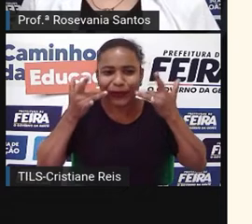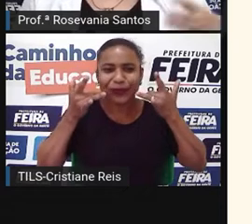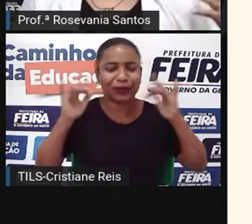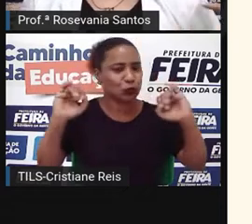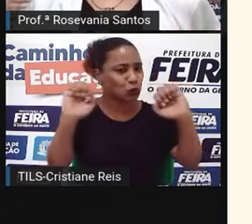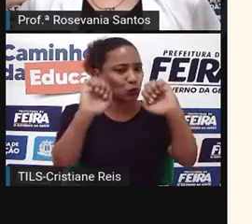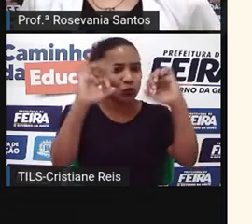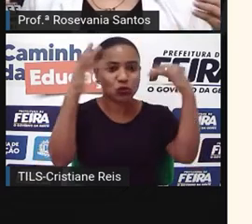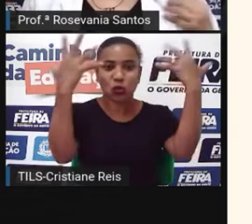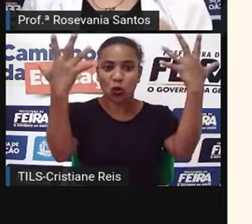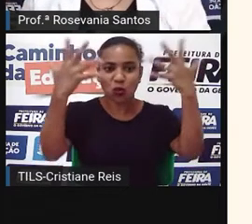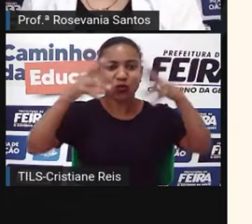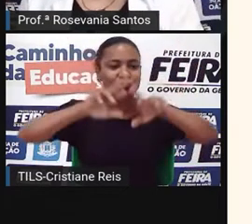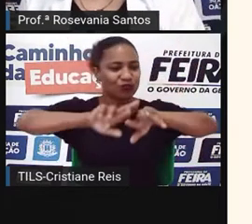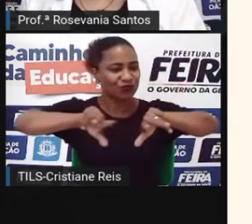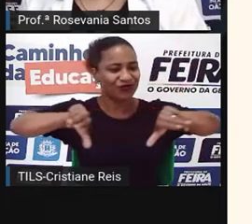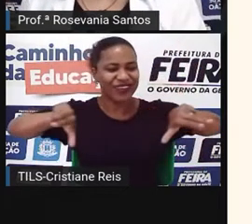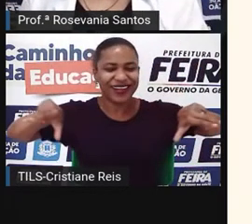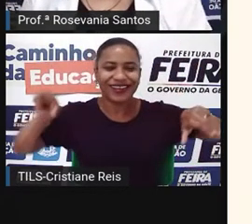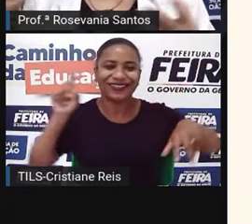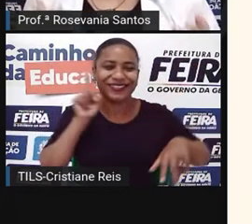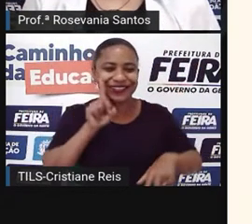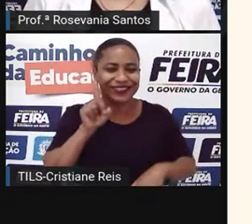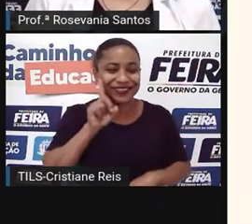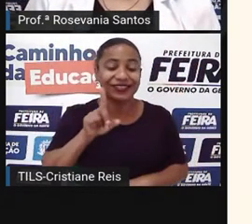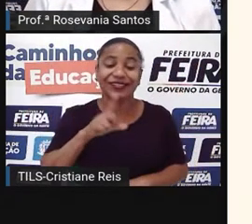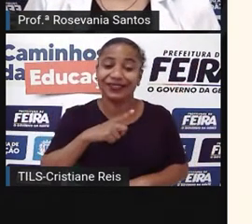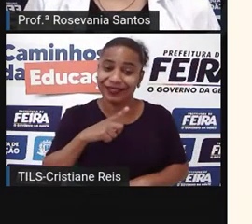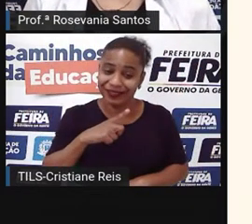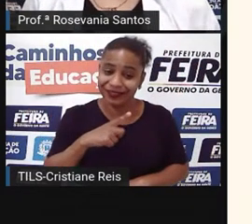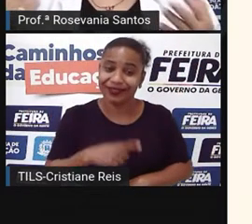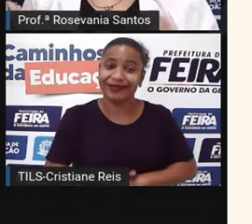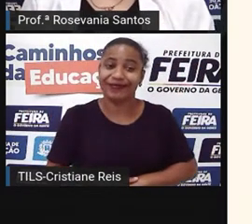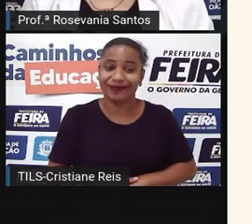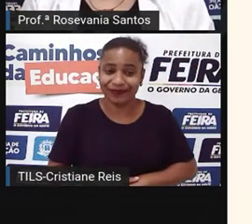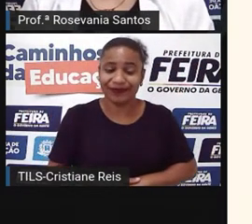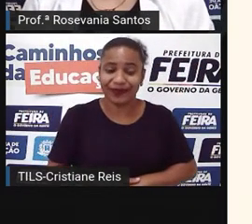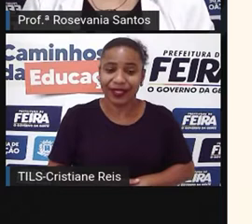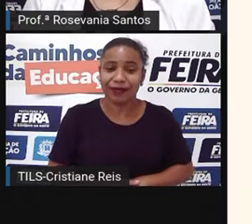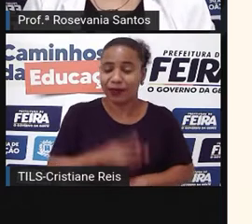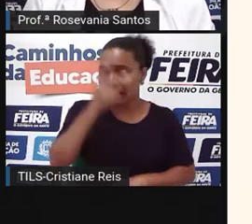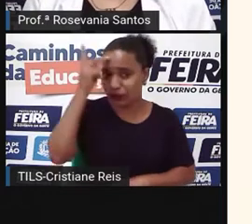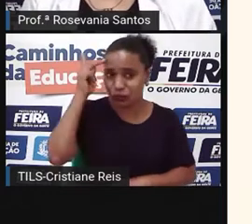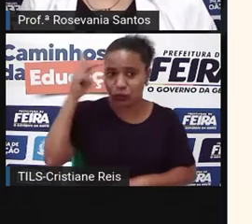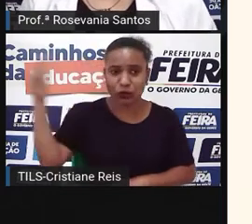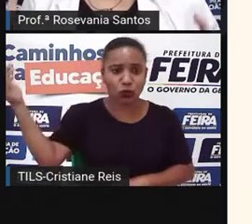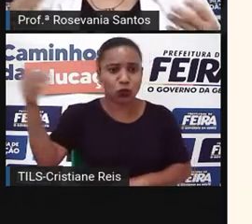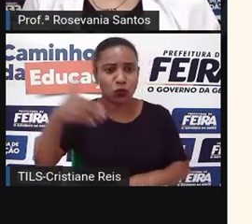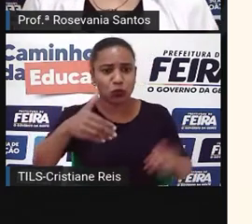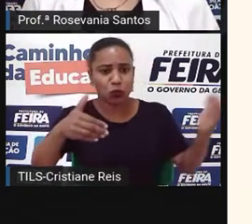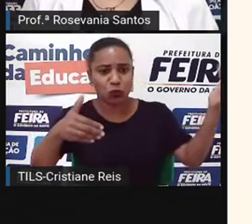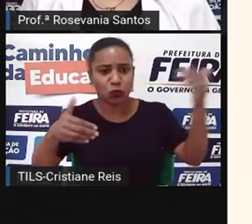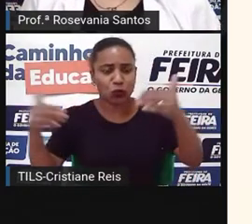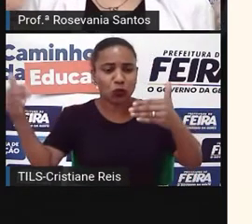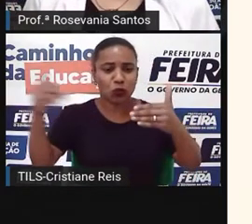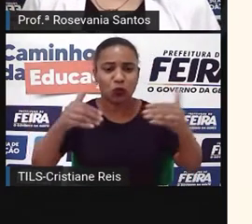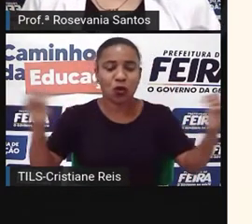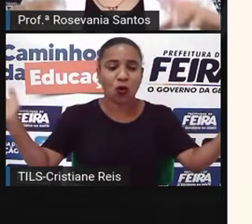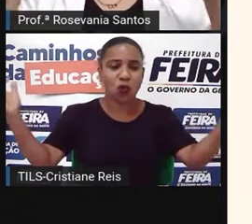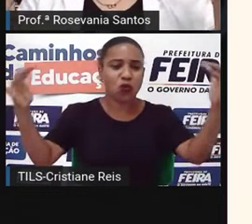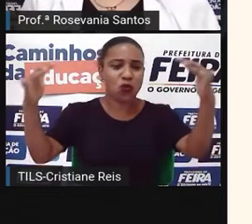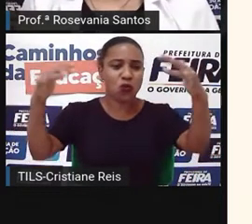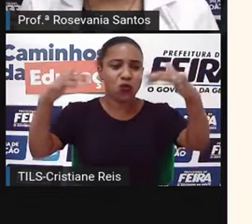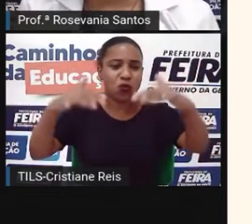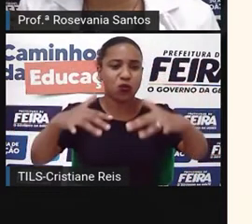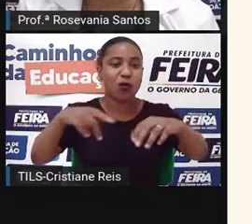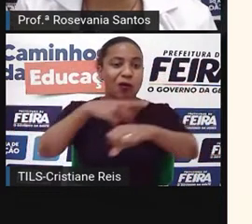assistir, então, tem para todos os gostos, porque recebe gente de todos os cantos do mundo. Então, é uma cidade com uma cara